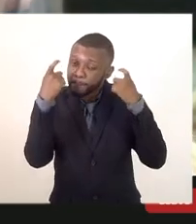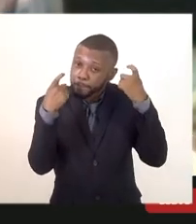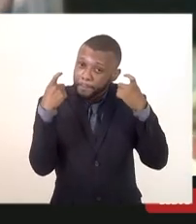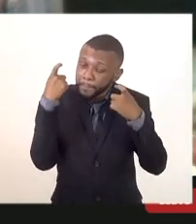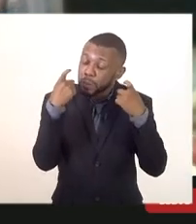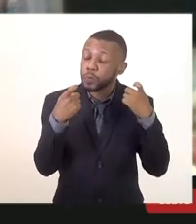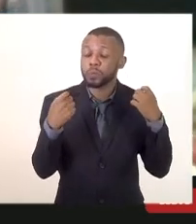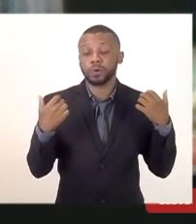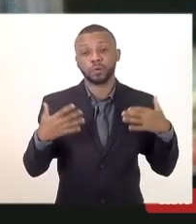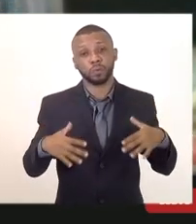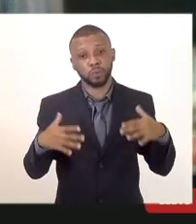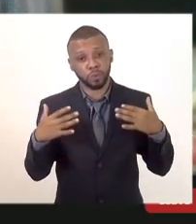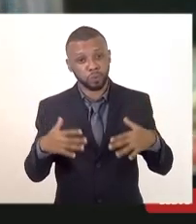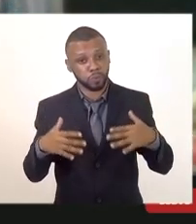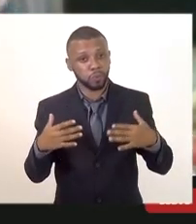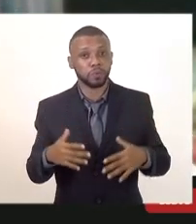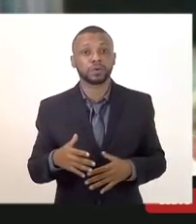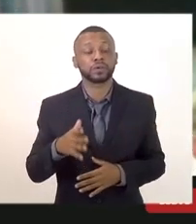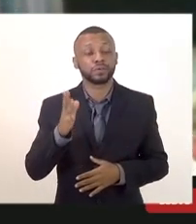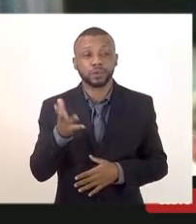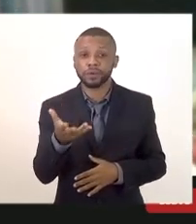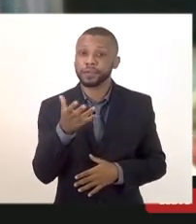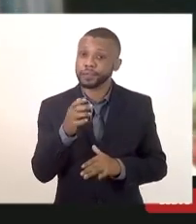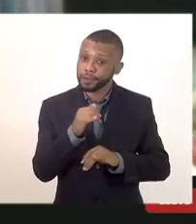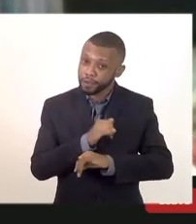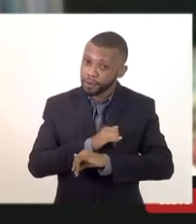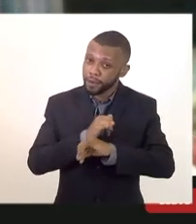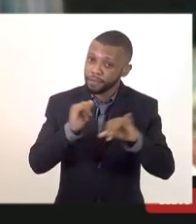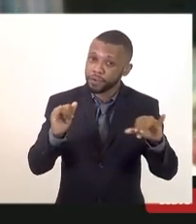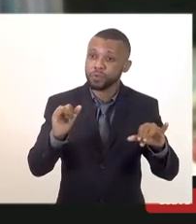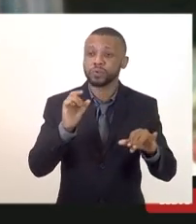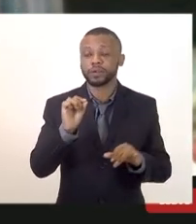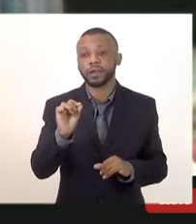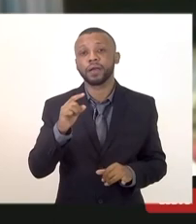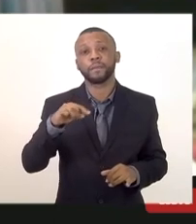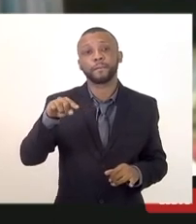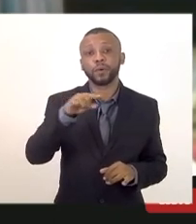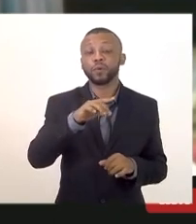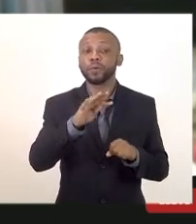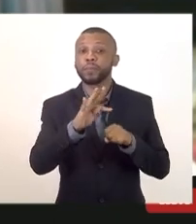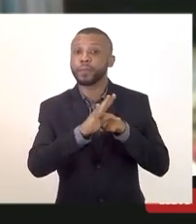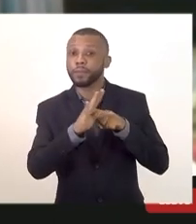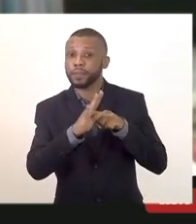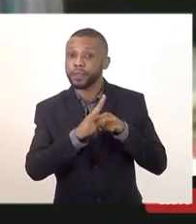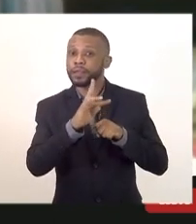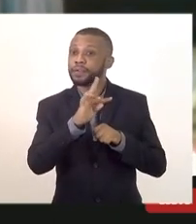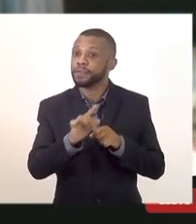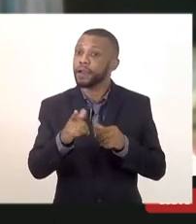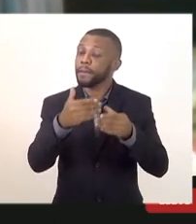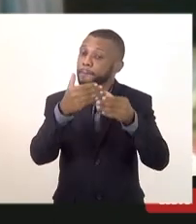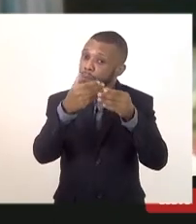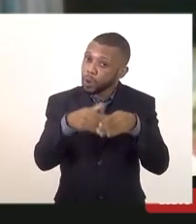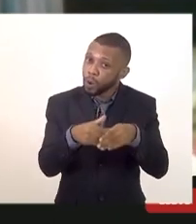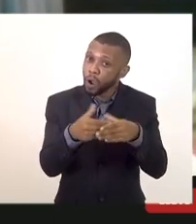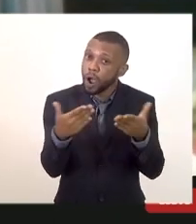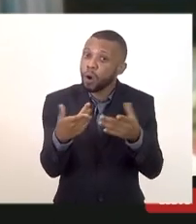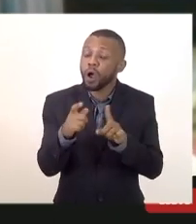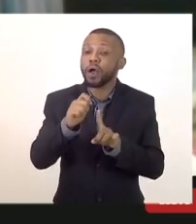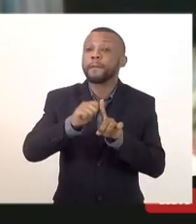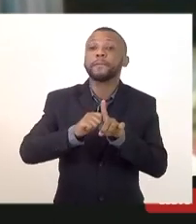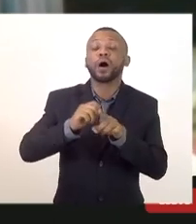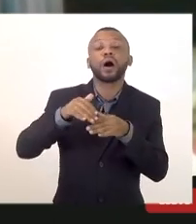eu já gostaria de deixar registrado aqui para os temporários que prestarão concurso agora nos próximos meses